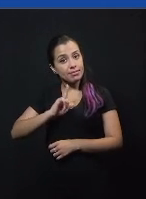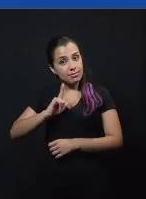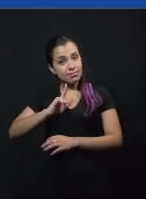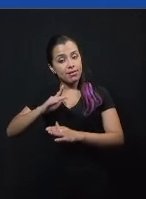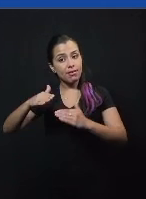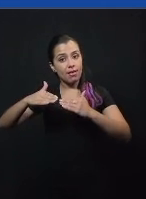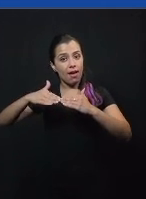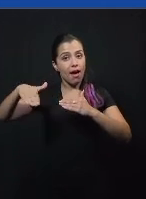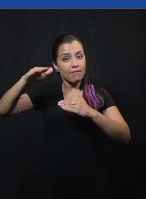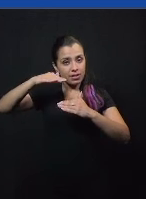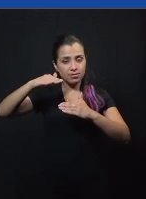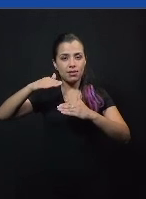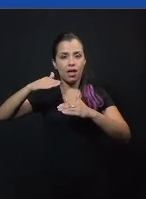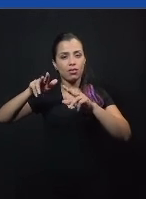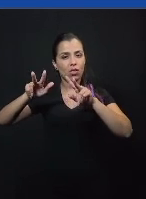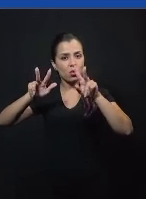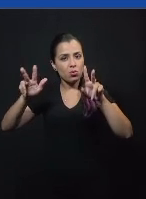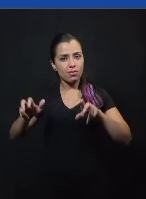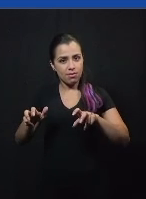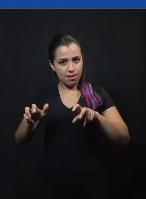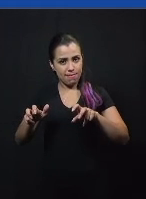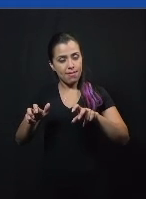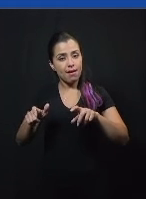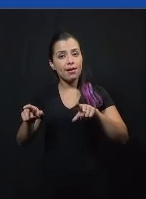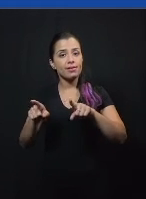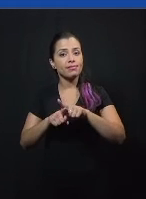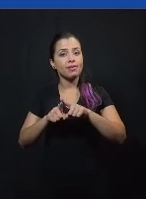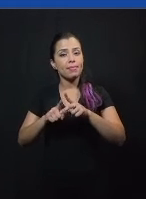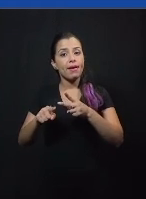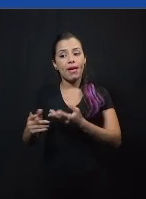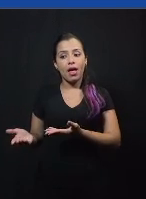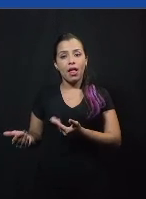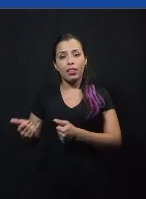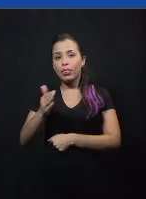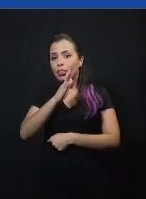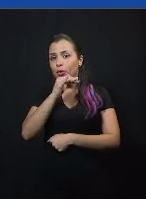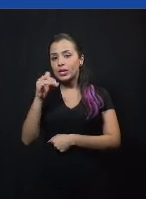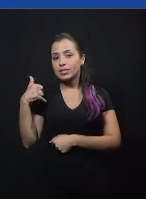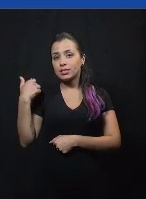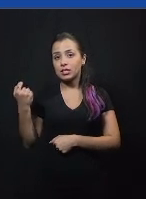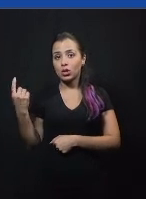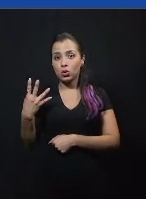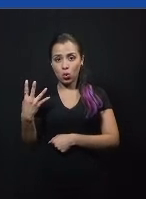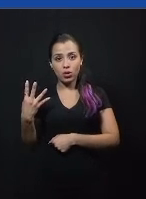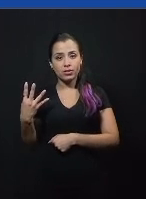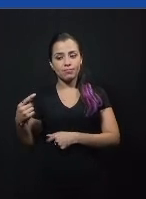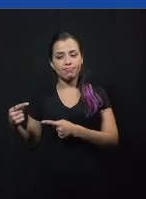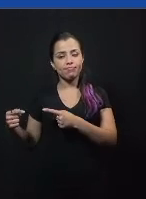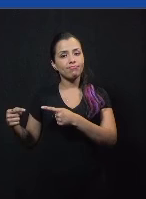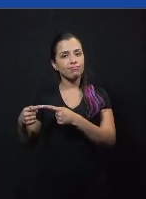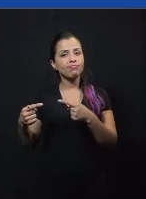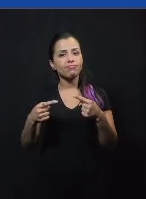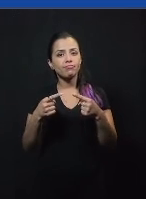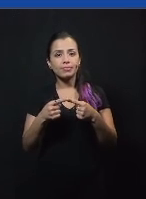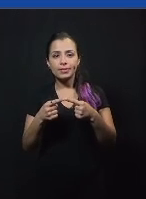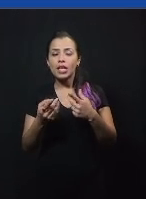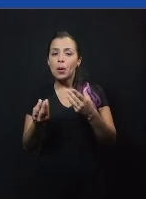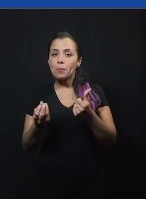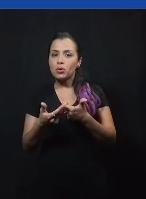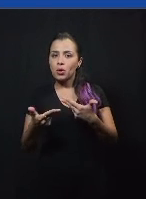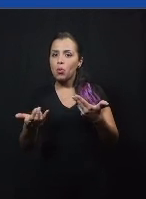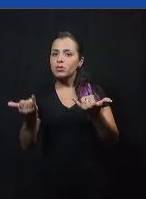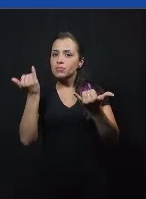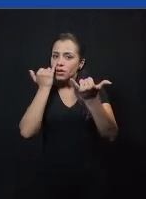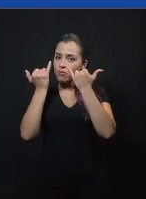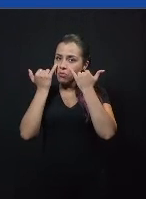naquele tema que um especialista técnico e com um adolescente de 14 anos eles dois tem muita coisa para ele explicar e para ele informar e